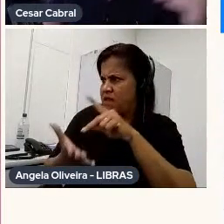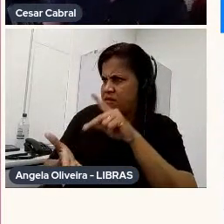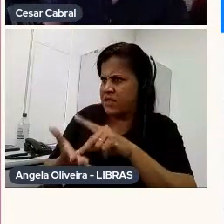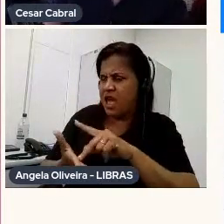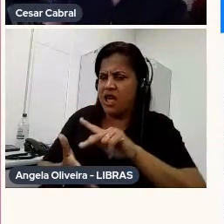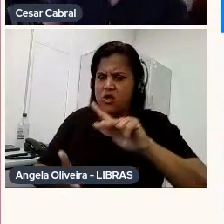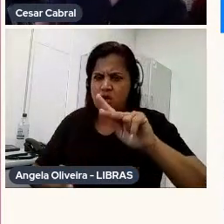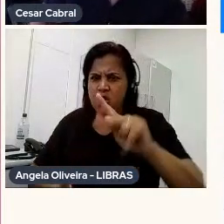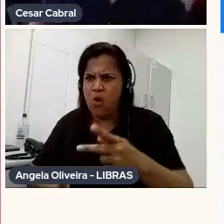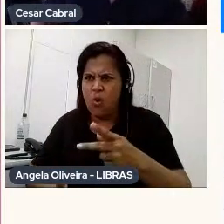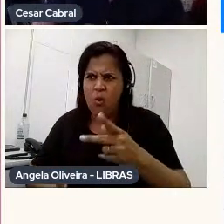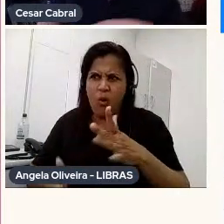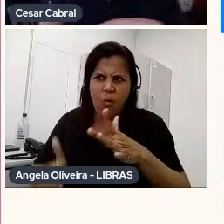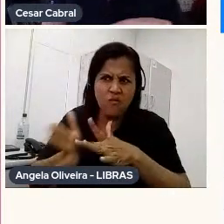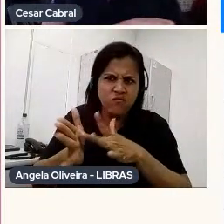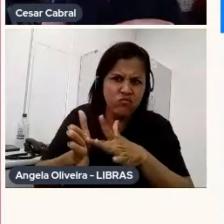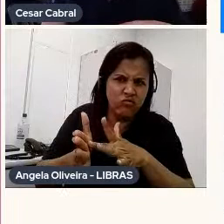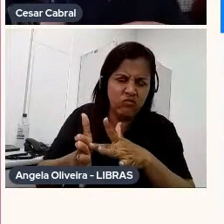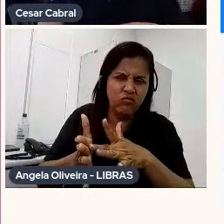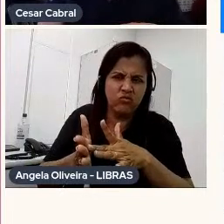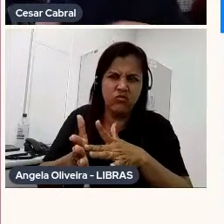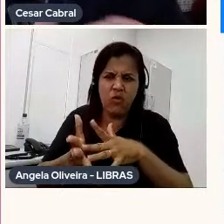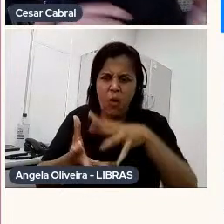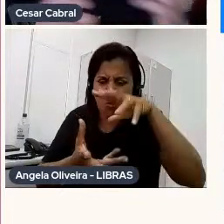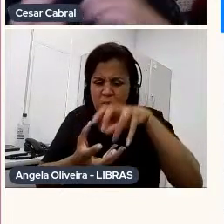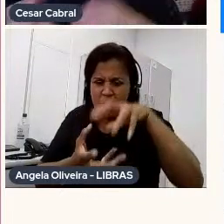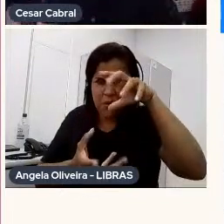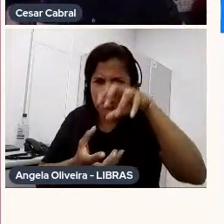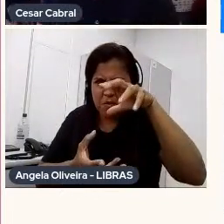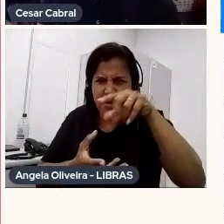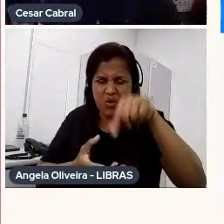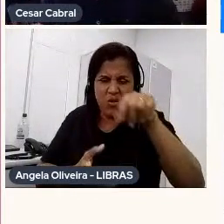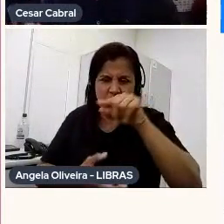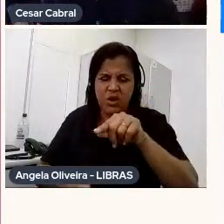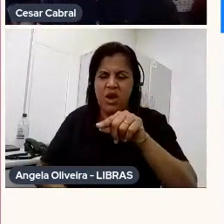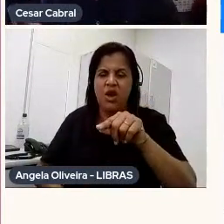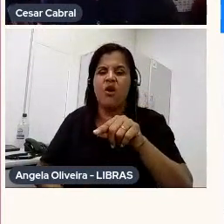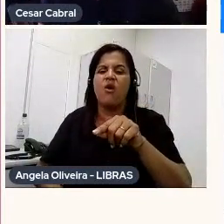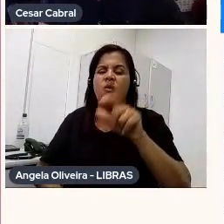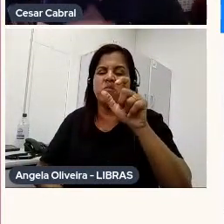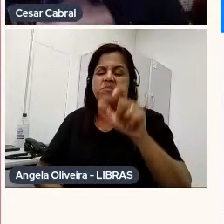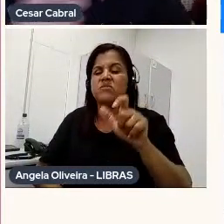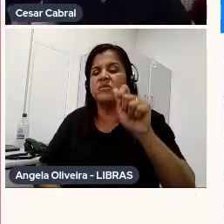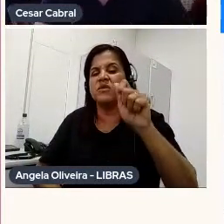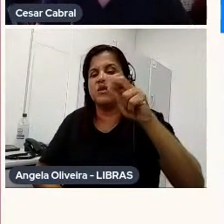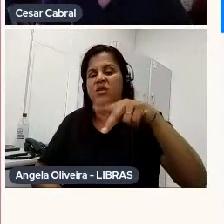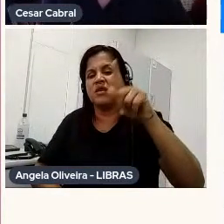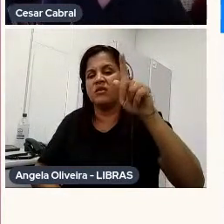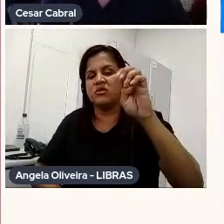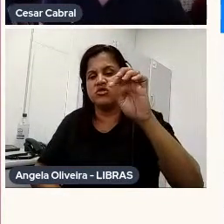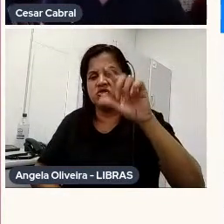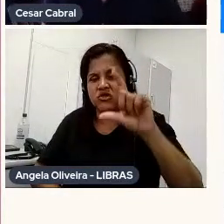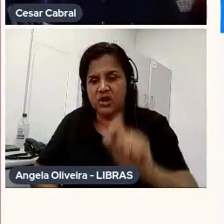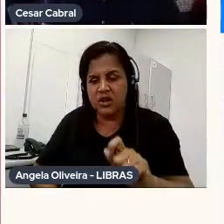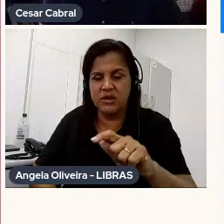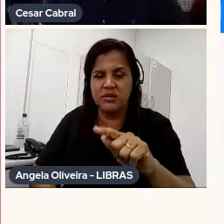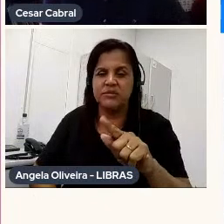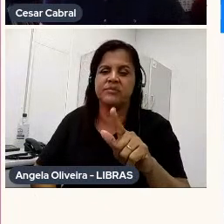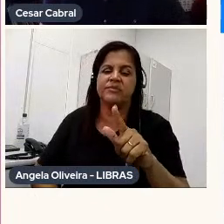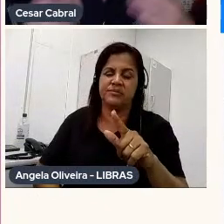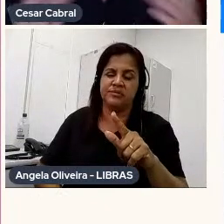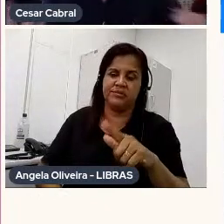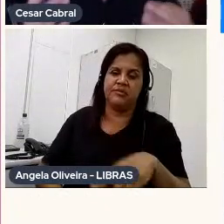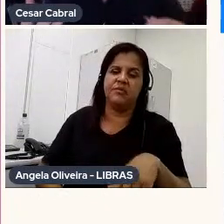né, ou o Bibelô, né, que é um personagem do Angelique, e que a gente chama o Pereio para fazer a voz,